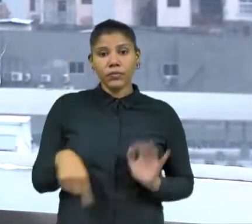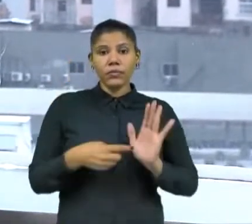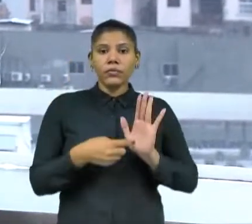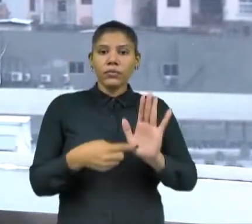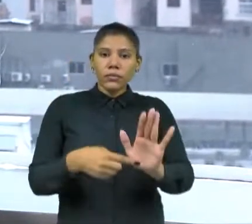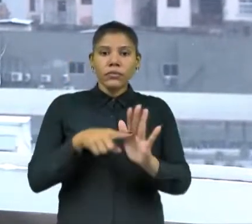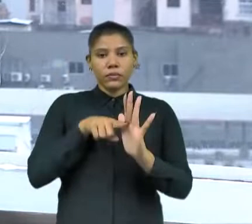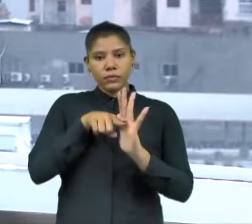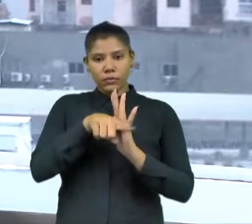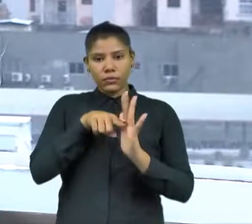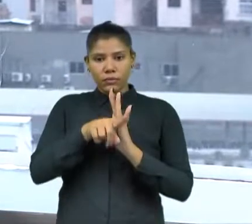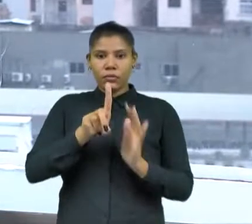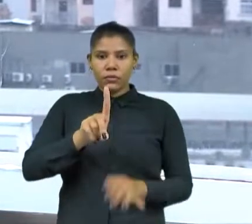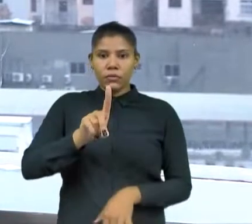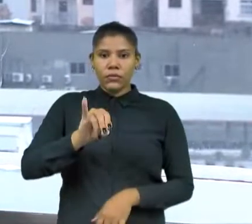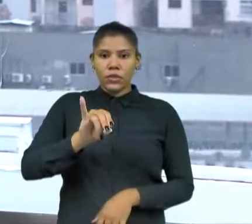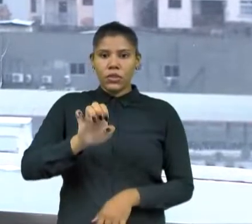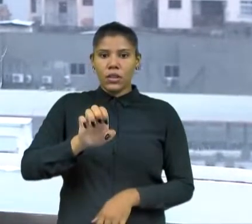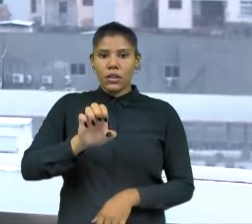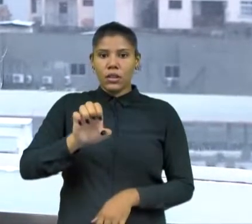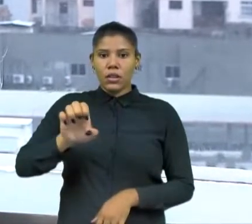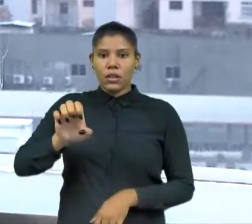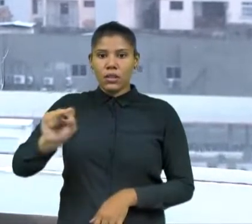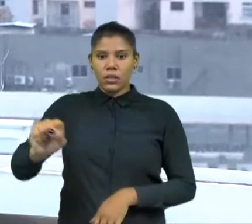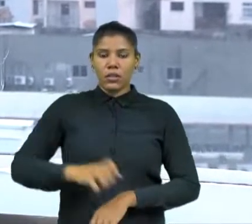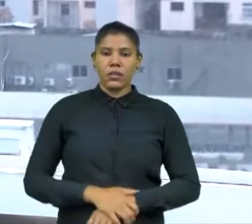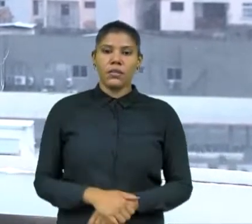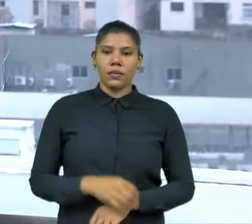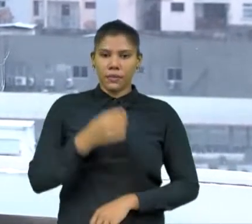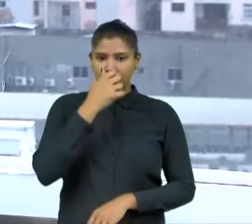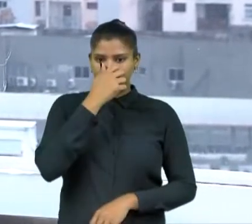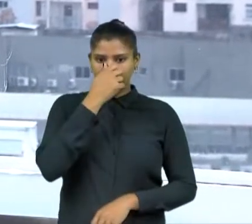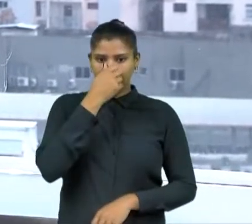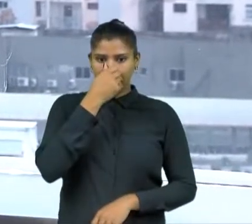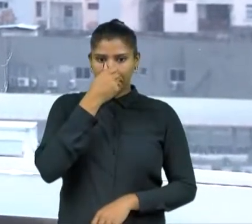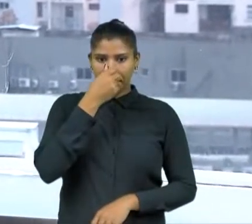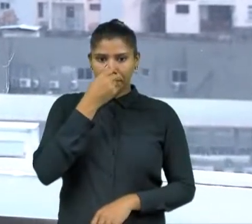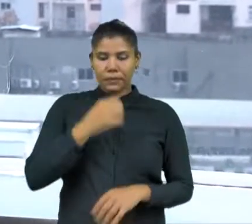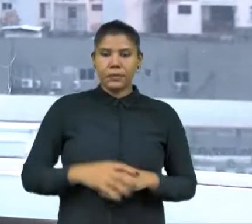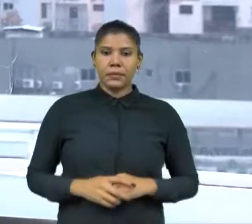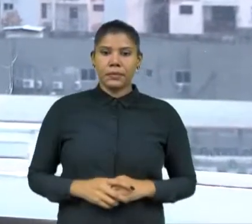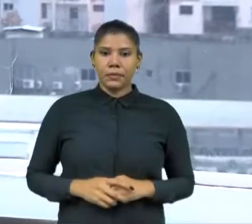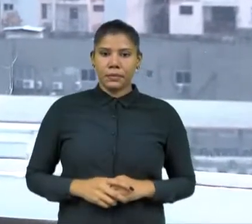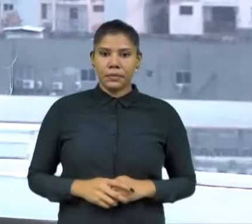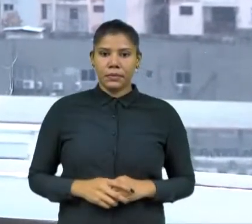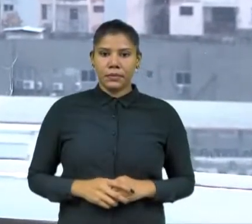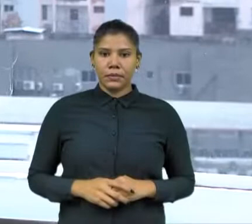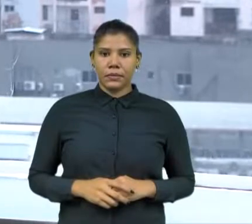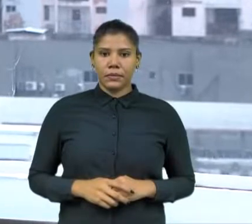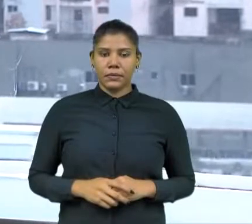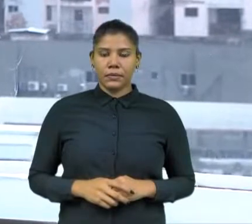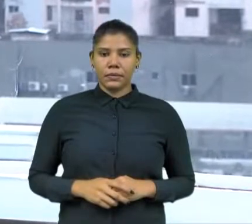realizada pelo DIES, o Departamento Intersindical de Estatística e Estudos Socioeconômicos.